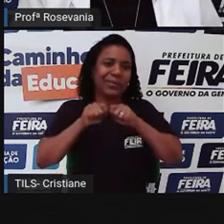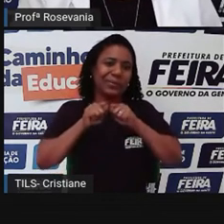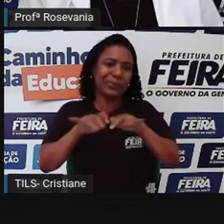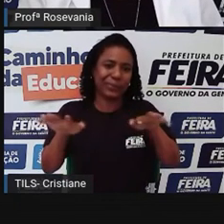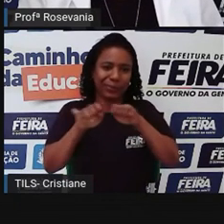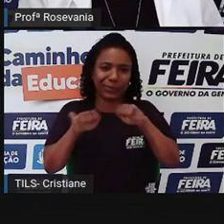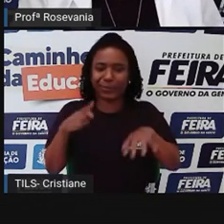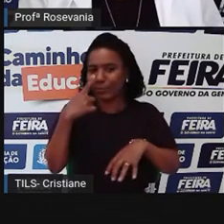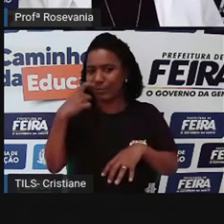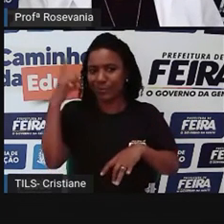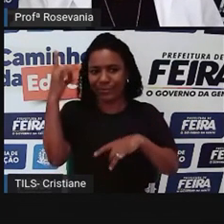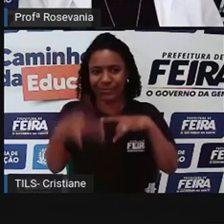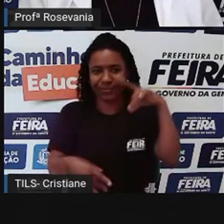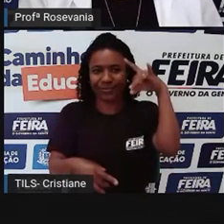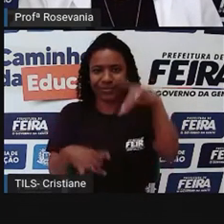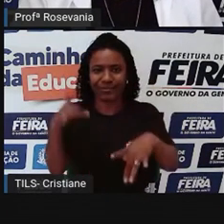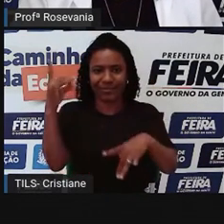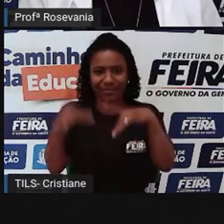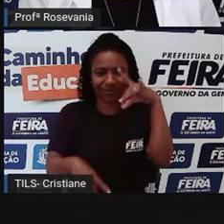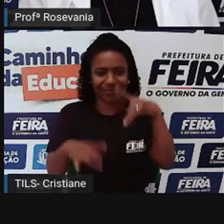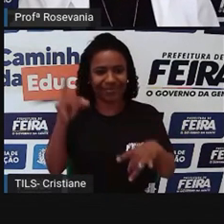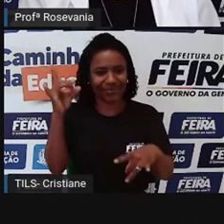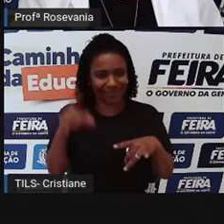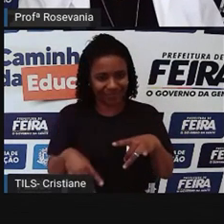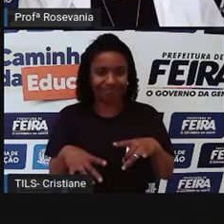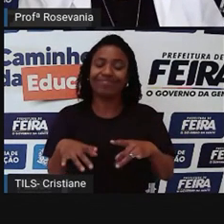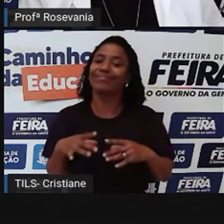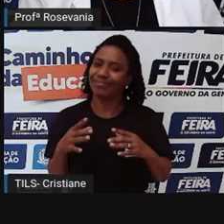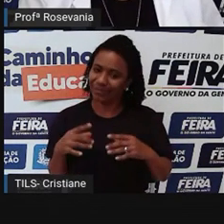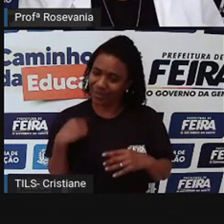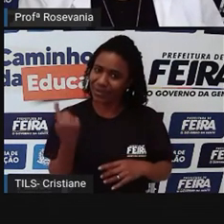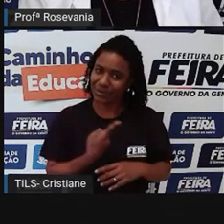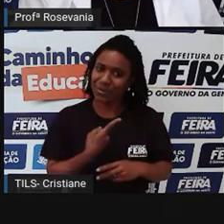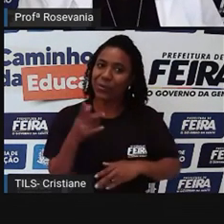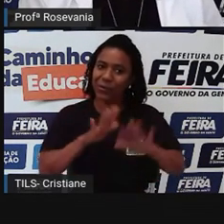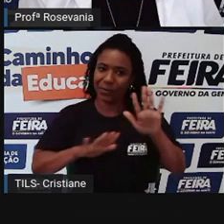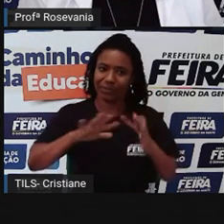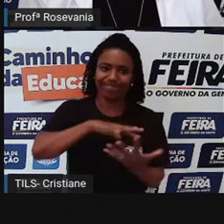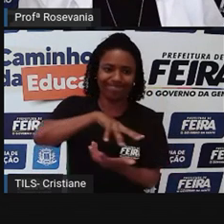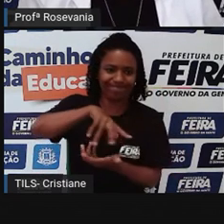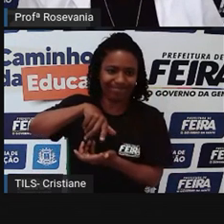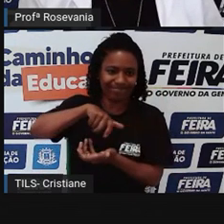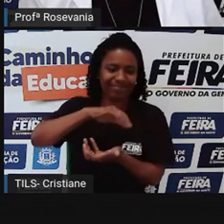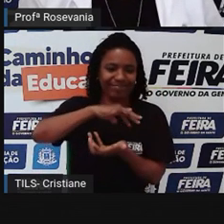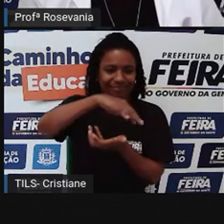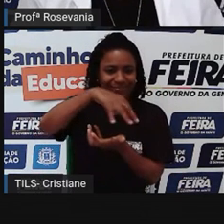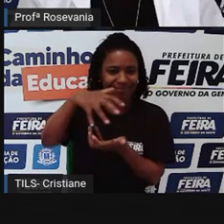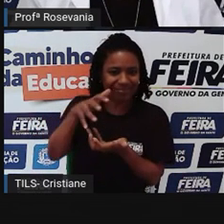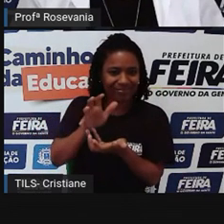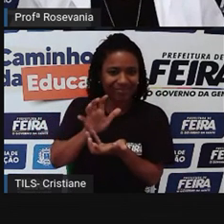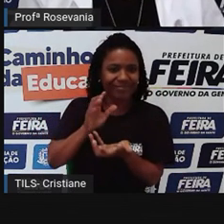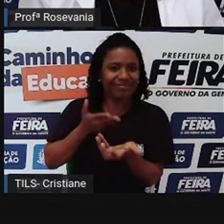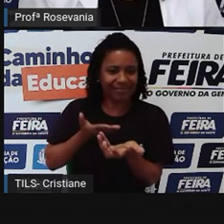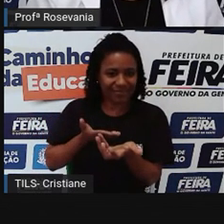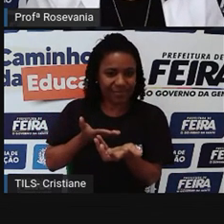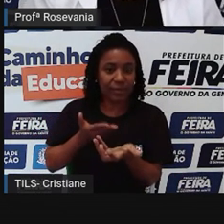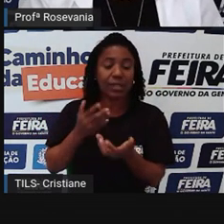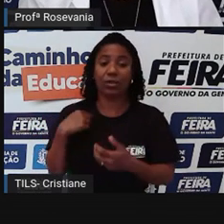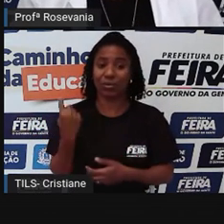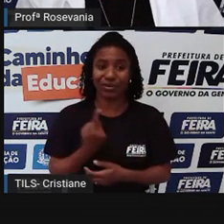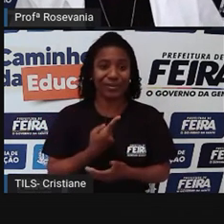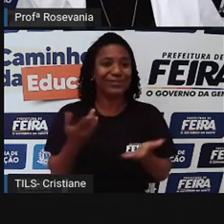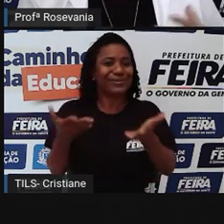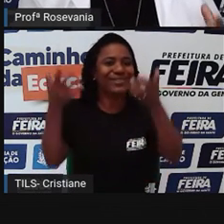também os impactos ambientais. Então só para a gente revisar, na aula de hoje nós falamos dos diversos tipos de